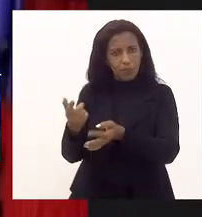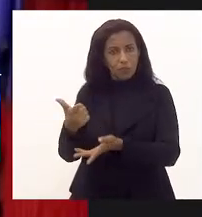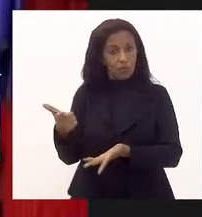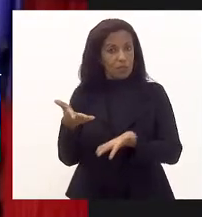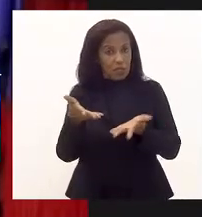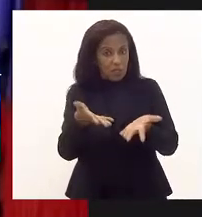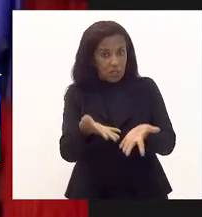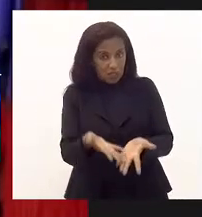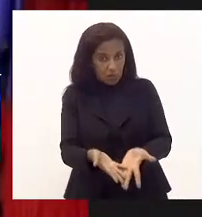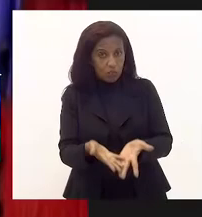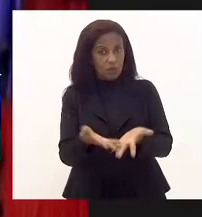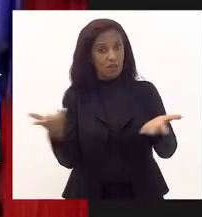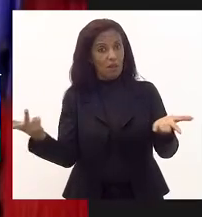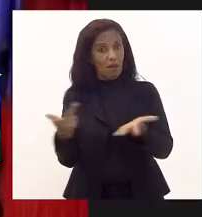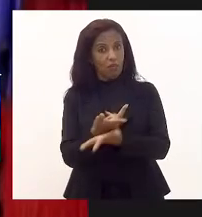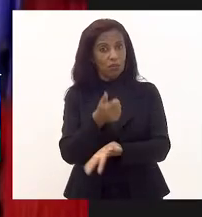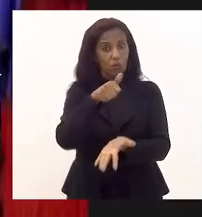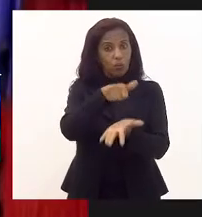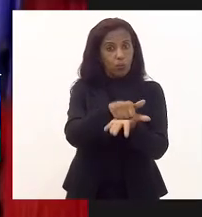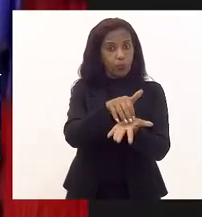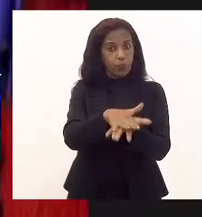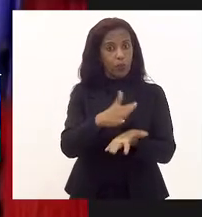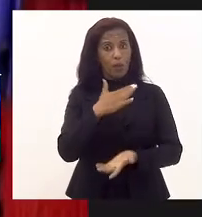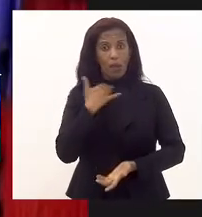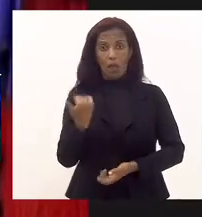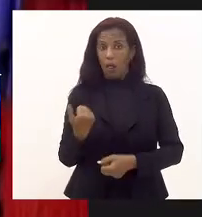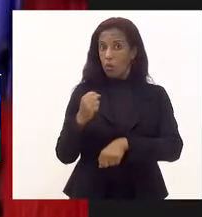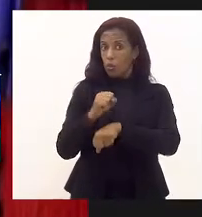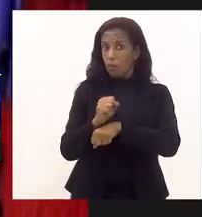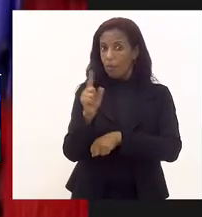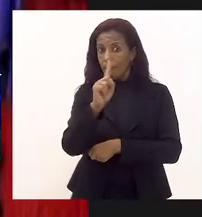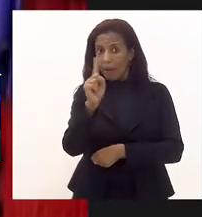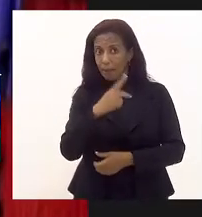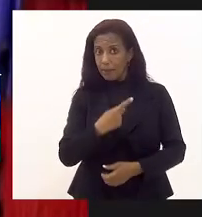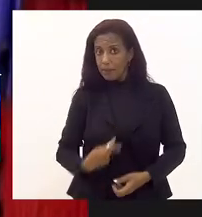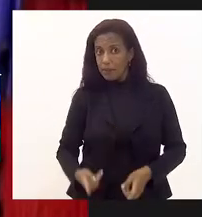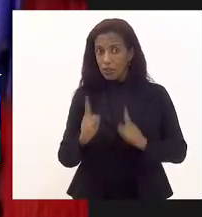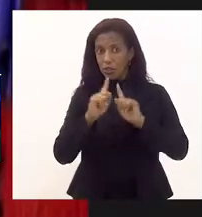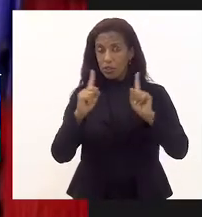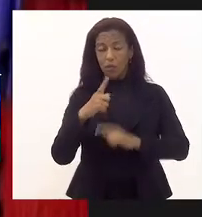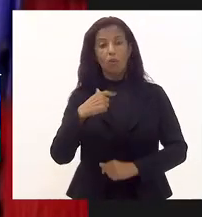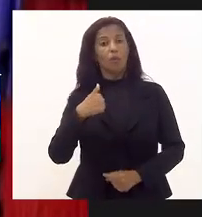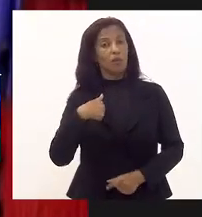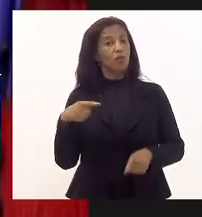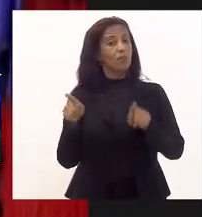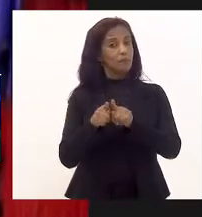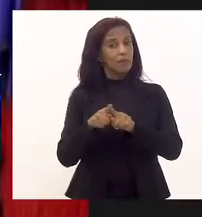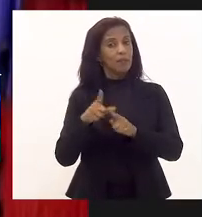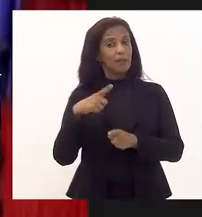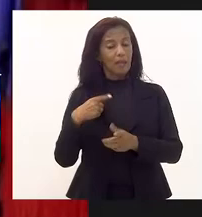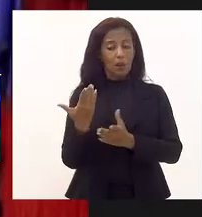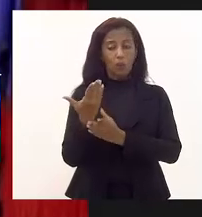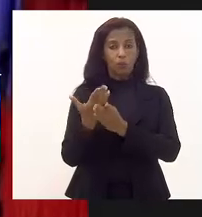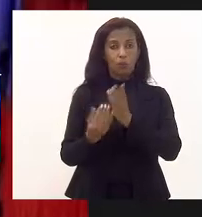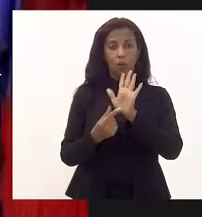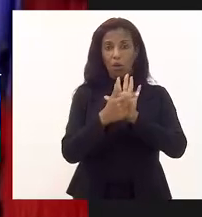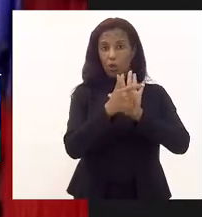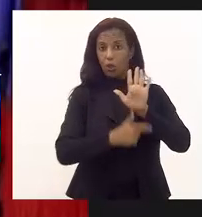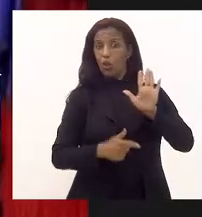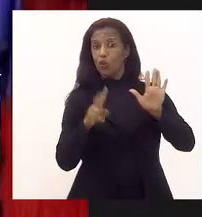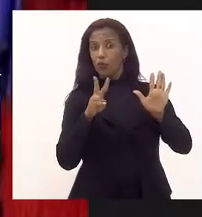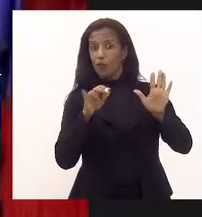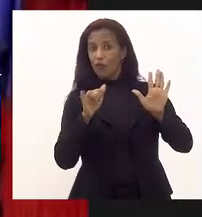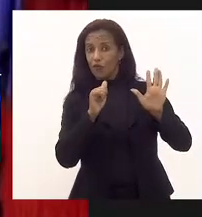ensejou a sua morte. Não para por aqui não, senhora presidente, eu também tenho em minhas mãos, senhora presidente do Instituto Vidal